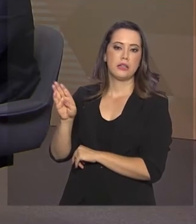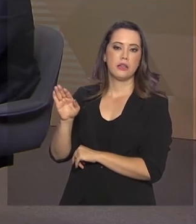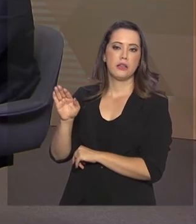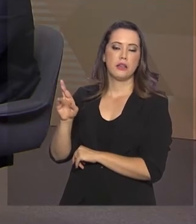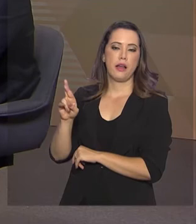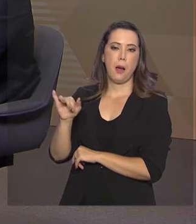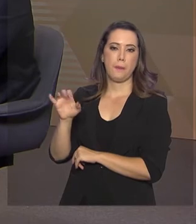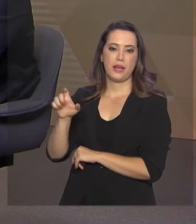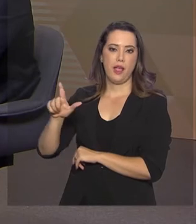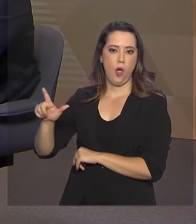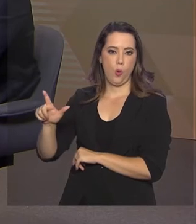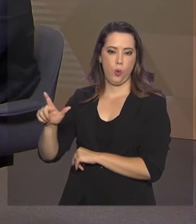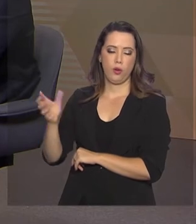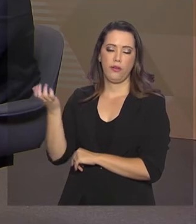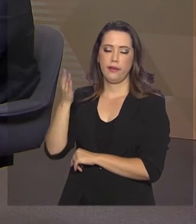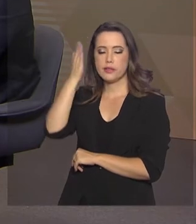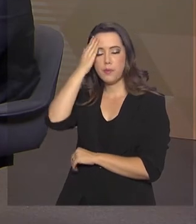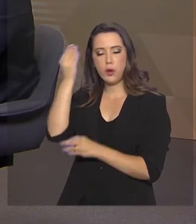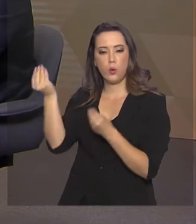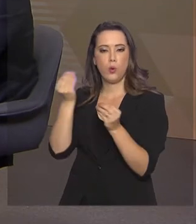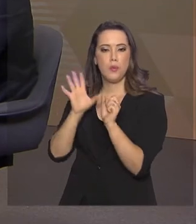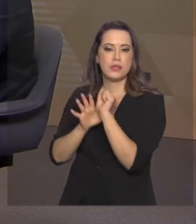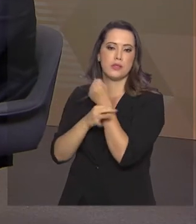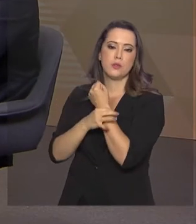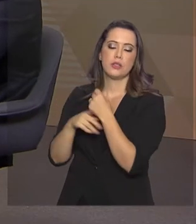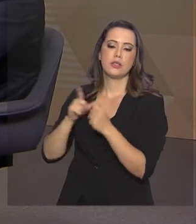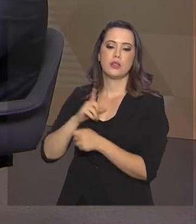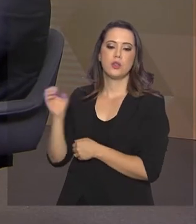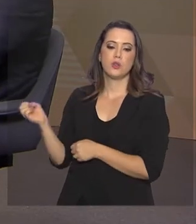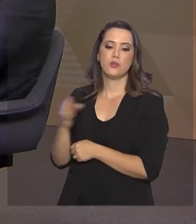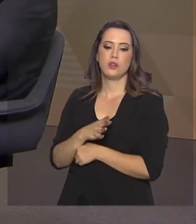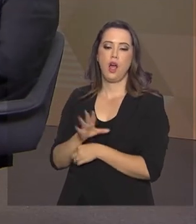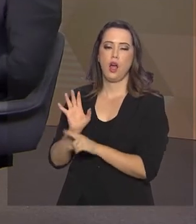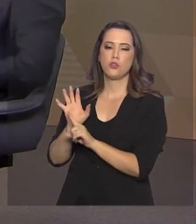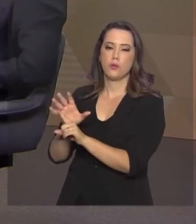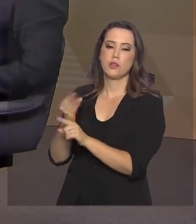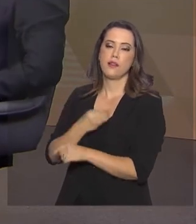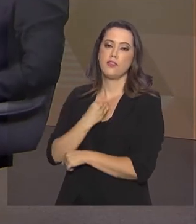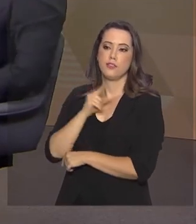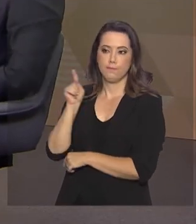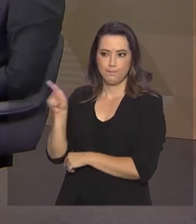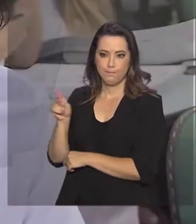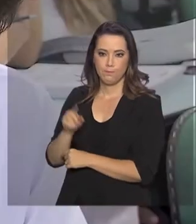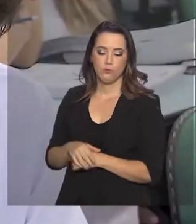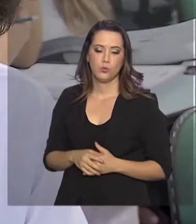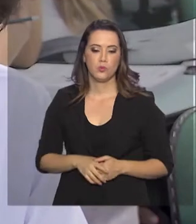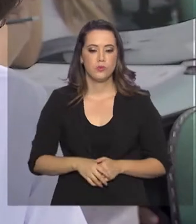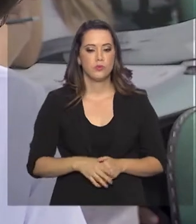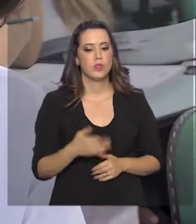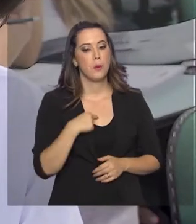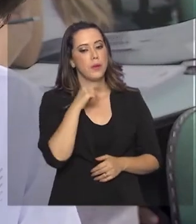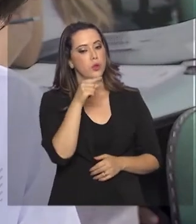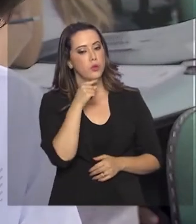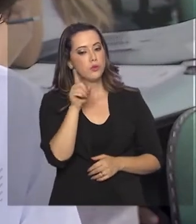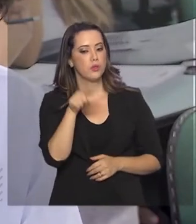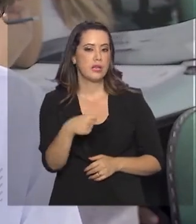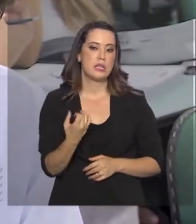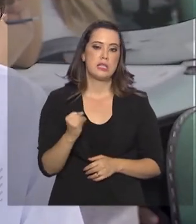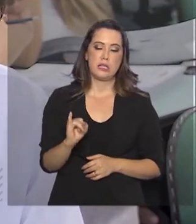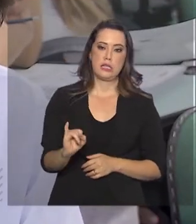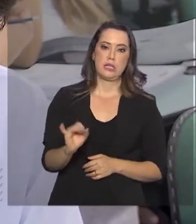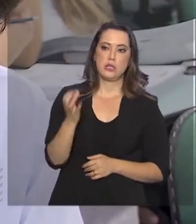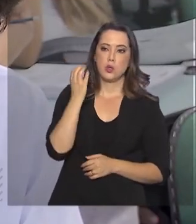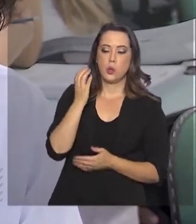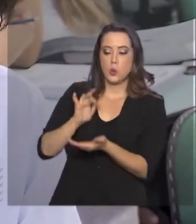quer saber, nesse ramo da segurança aí, essas novidades, se vai impactar a vida deles. A minha dúvida seria, tipo, se o celular tocar